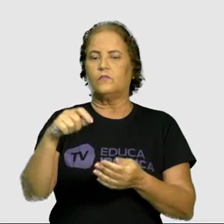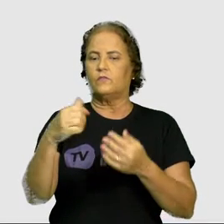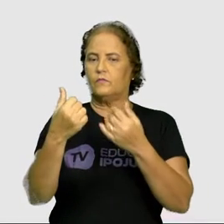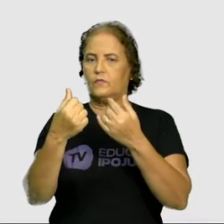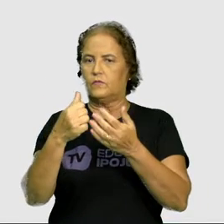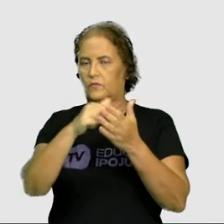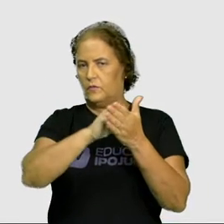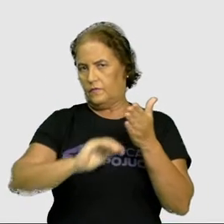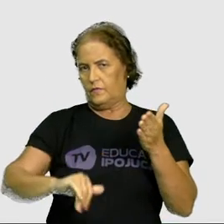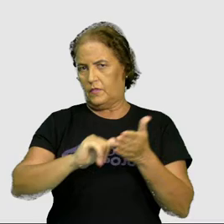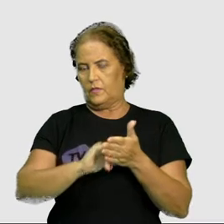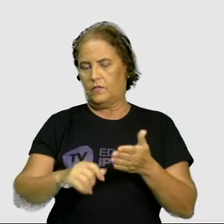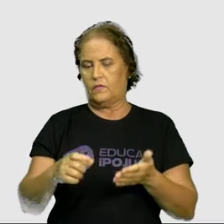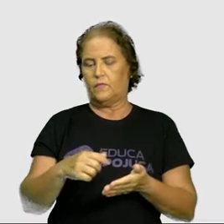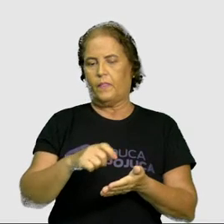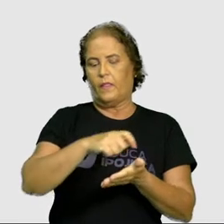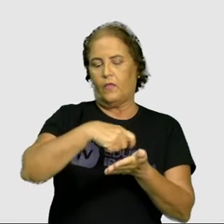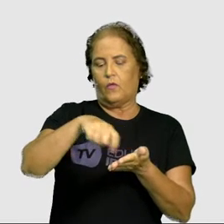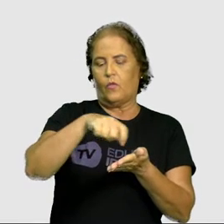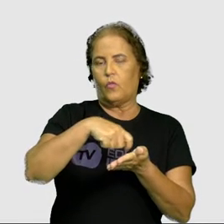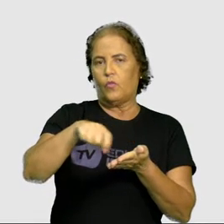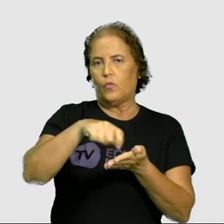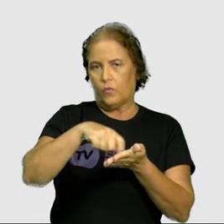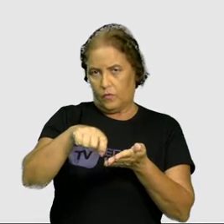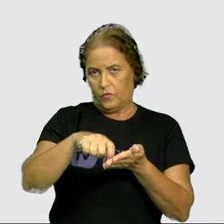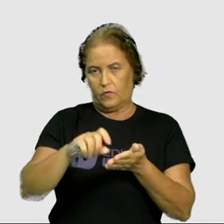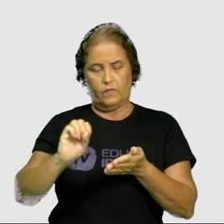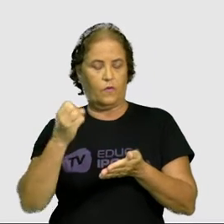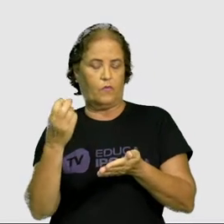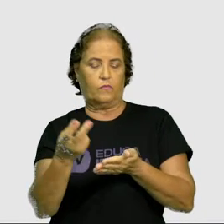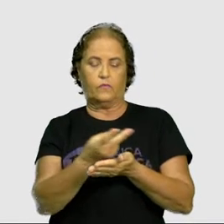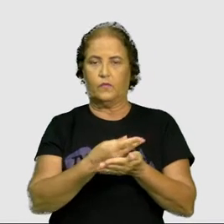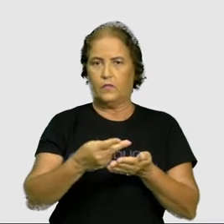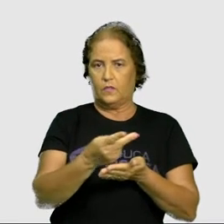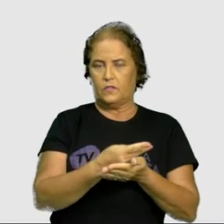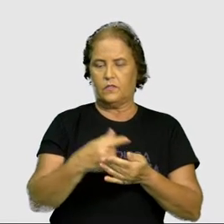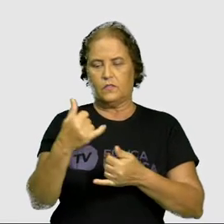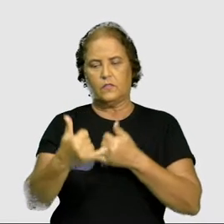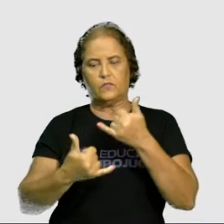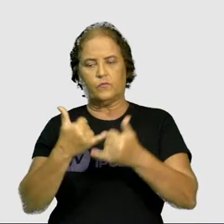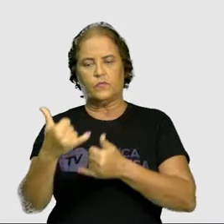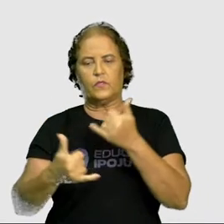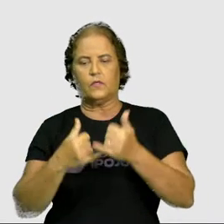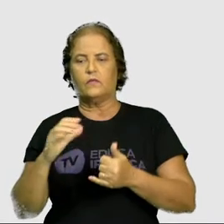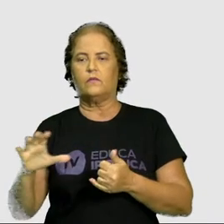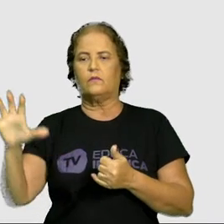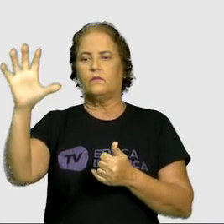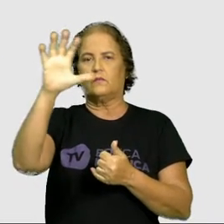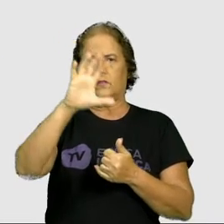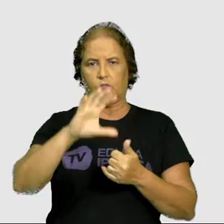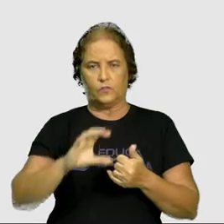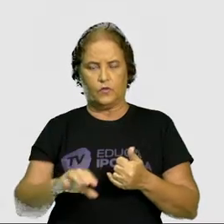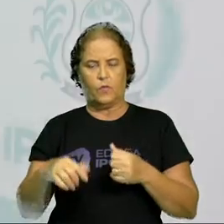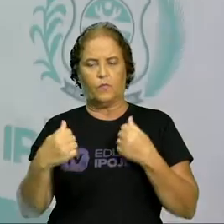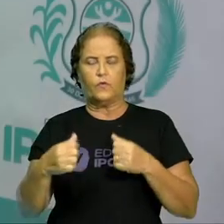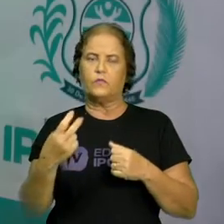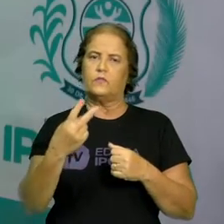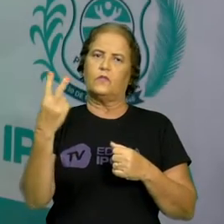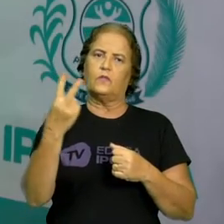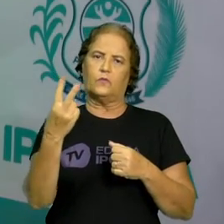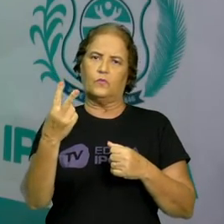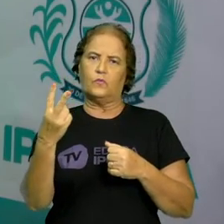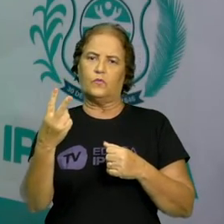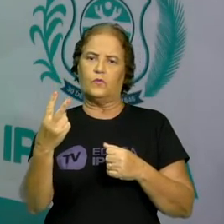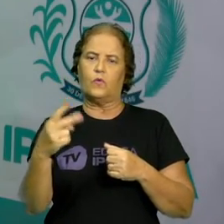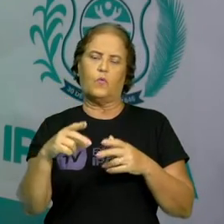desenhe as brincadeiras populares de sua região. Em média, duas, ou pode ser um pouco mais. Daquelas brincadeiras que é